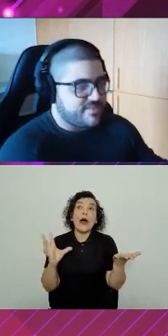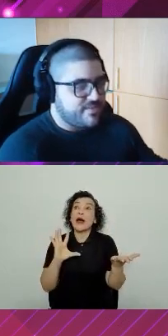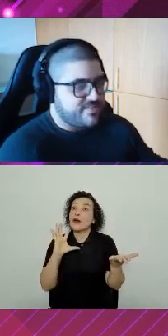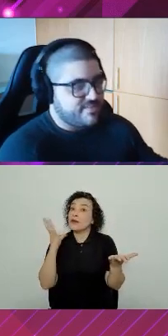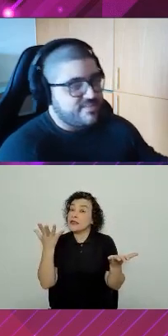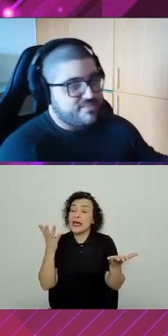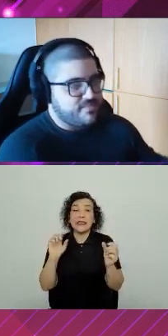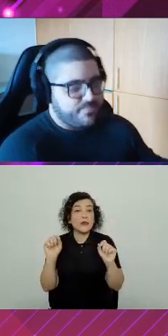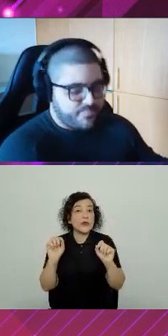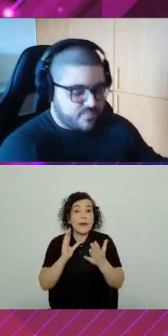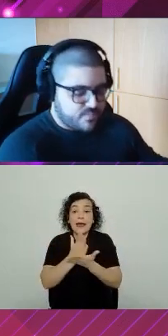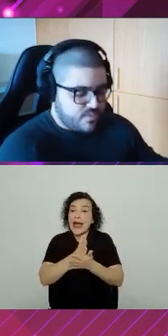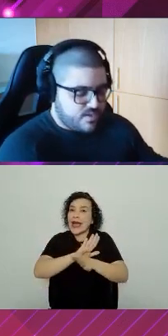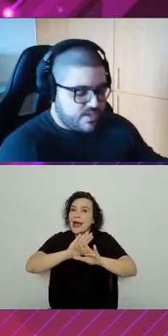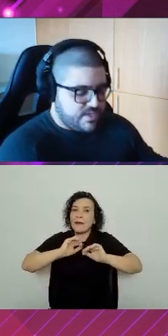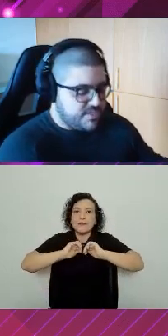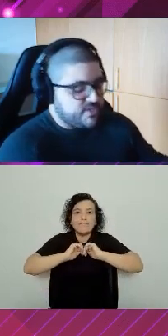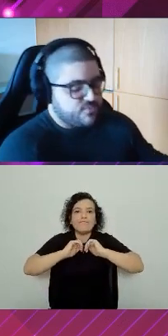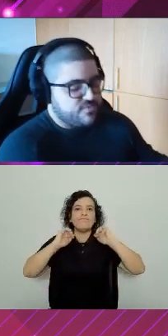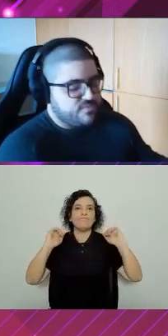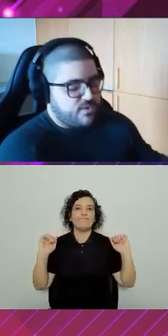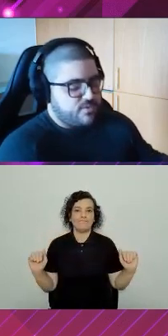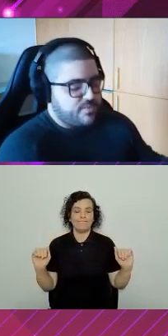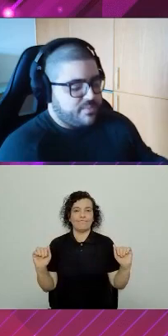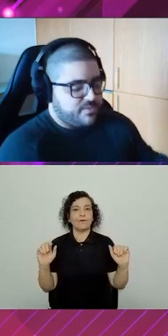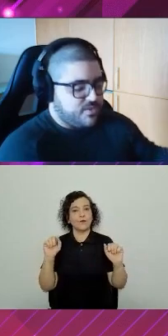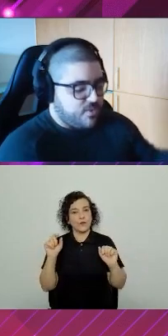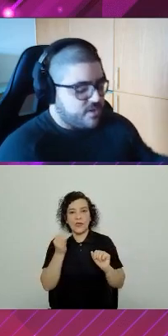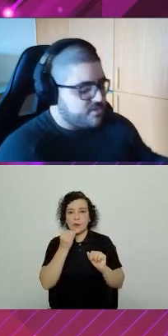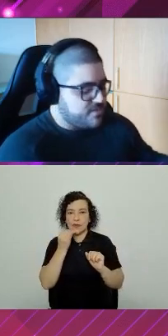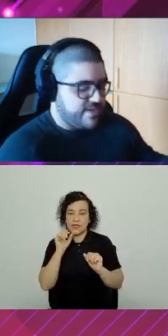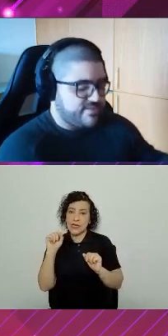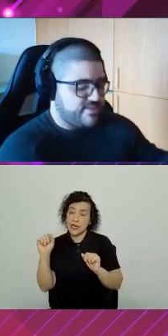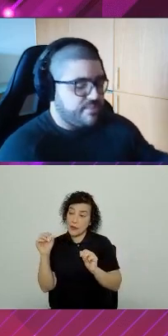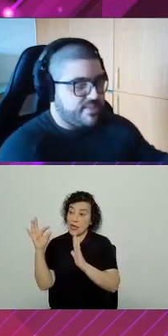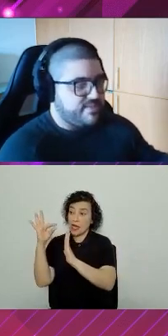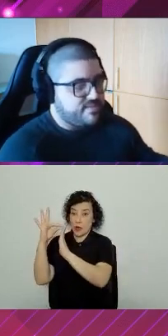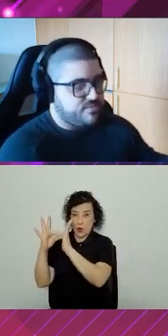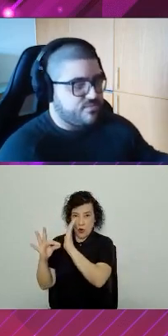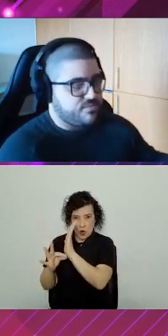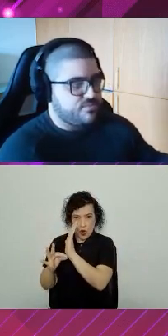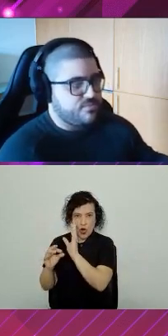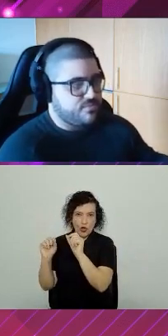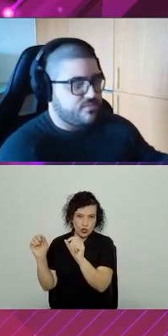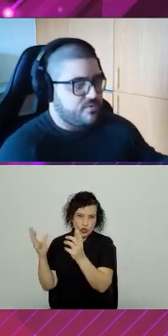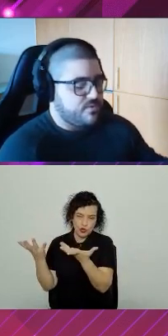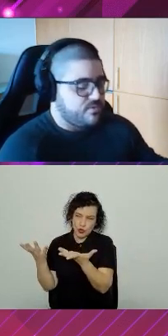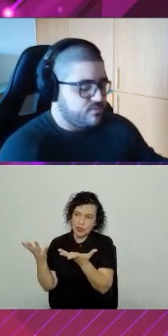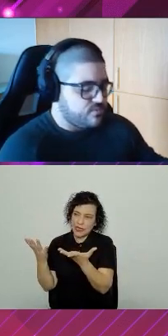essa coordenação excessiva. A gente reduz o acoplamento de código, que é essa dependência de